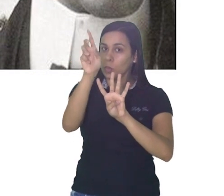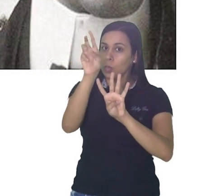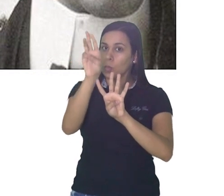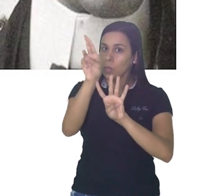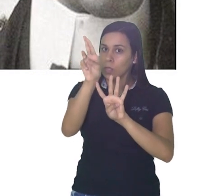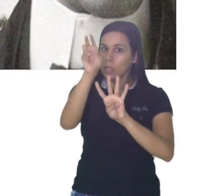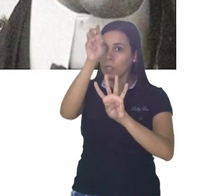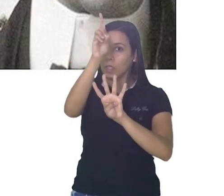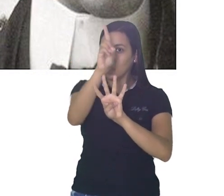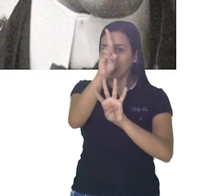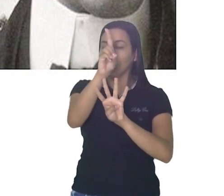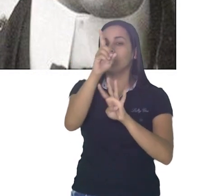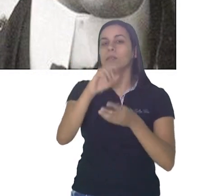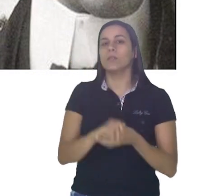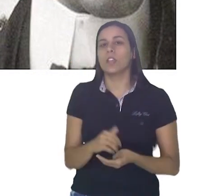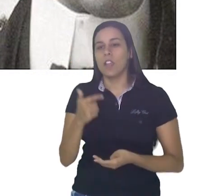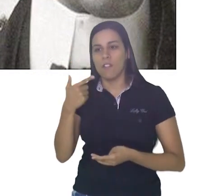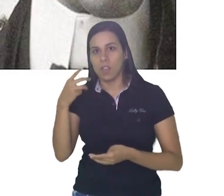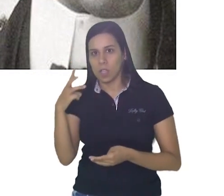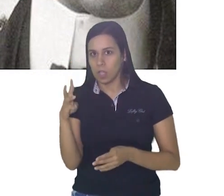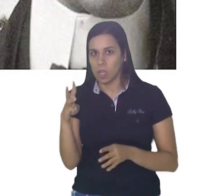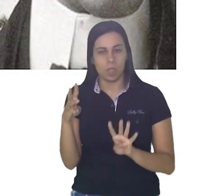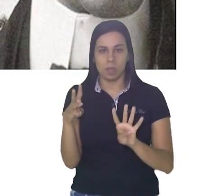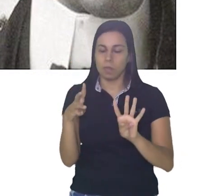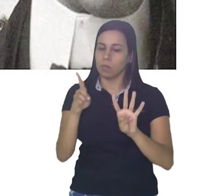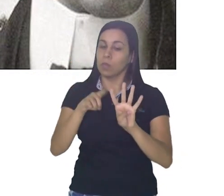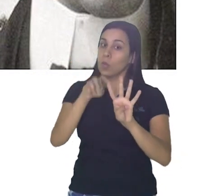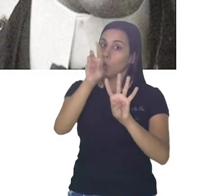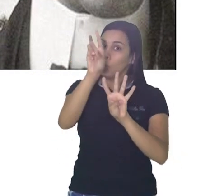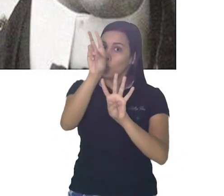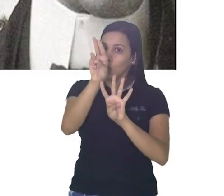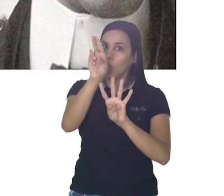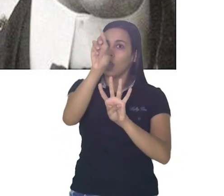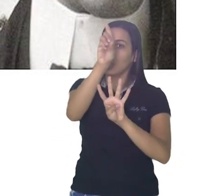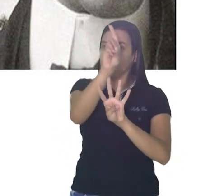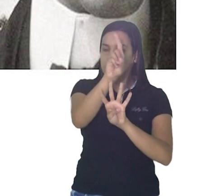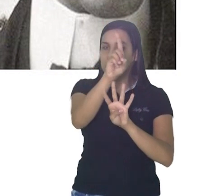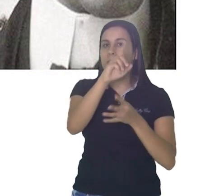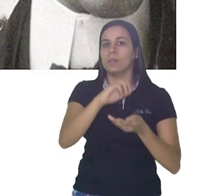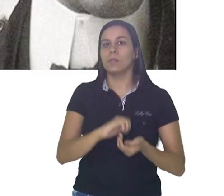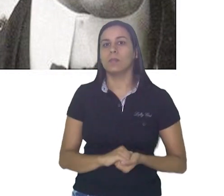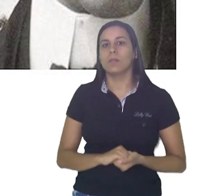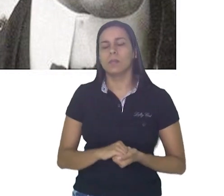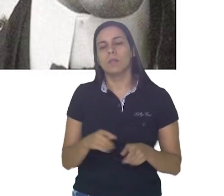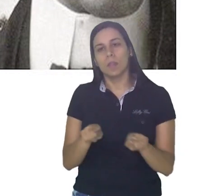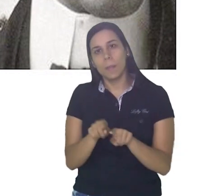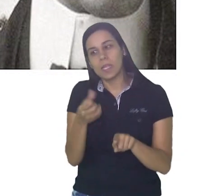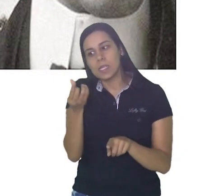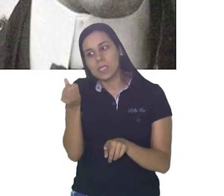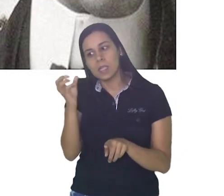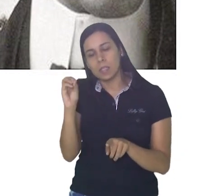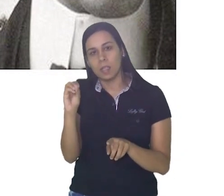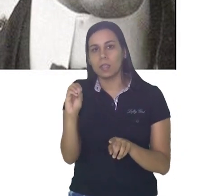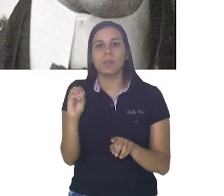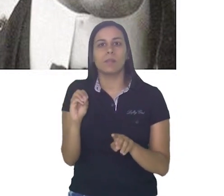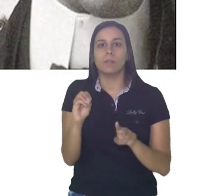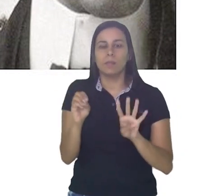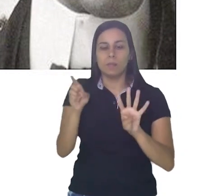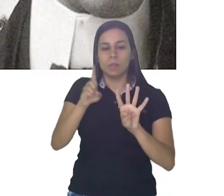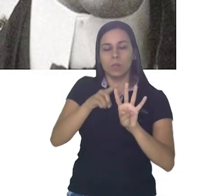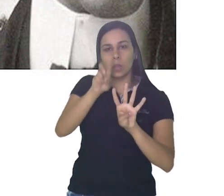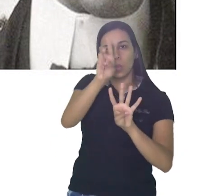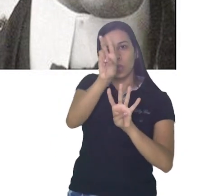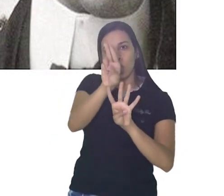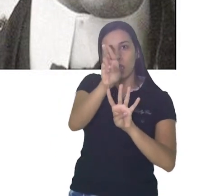Também não. O 23 nós temos apenas unidade e dezena. O mesmo acontece com 60, que tem apenas